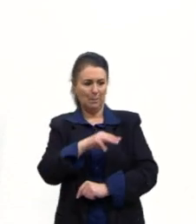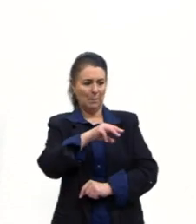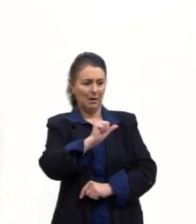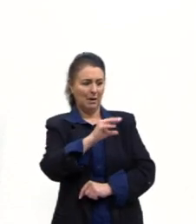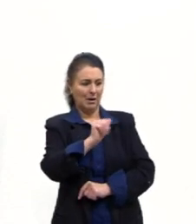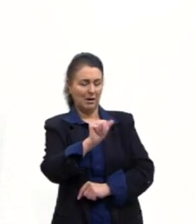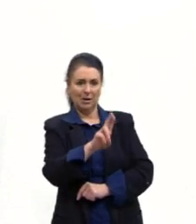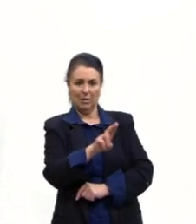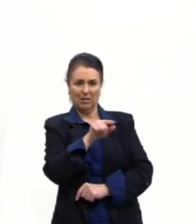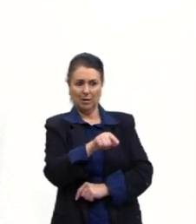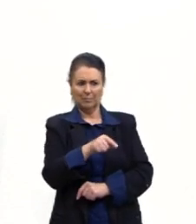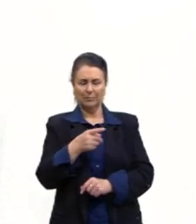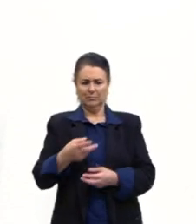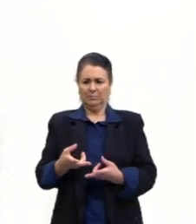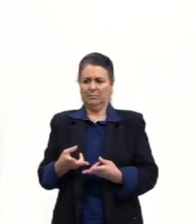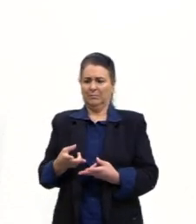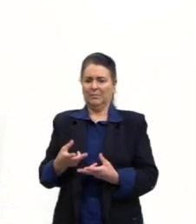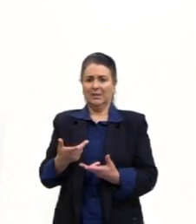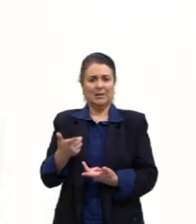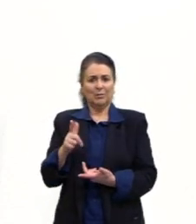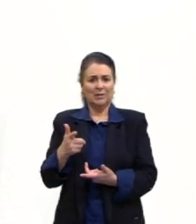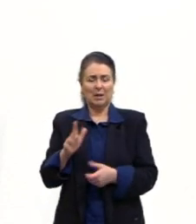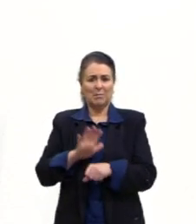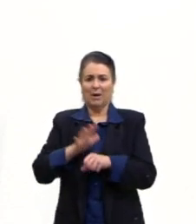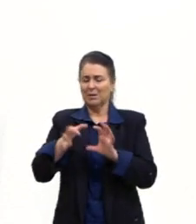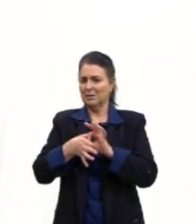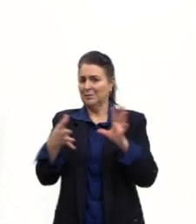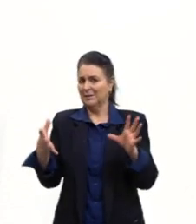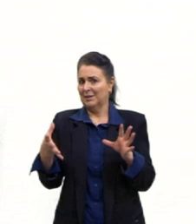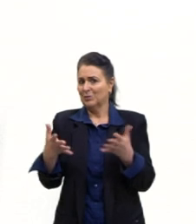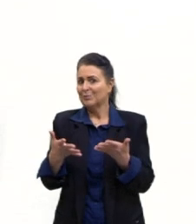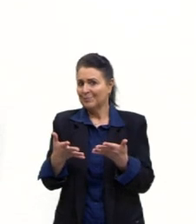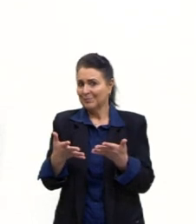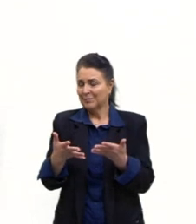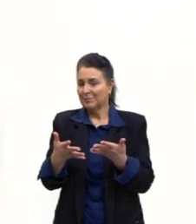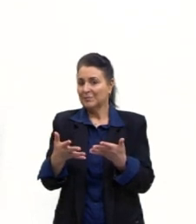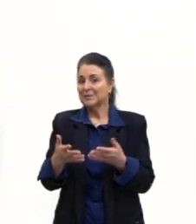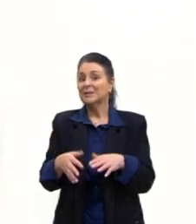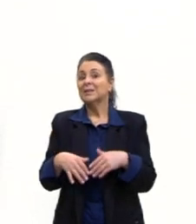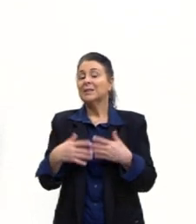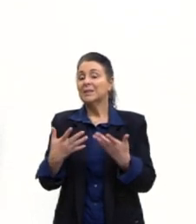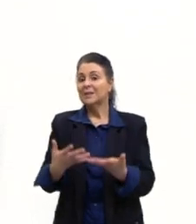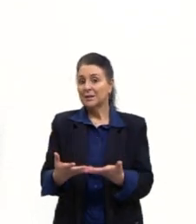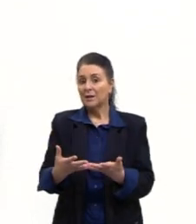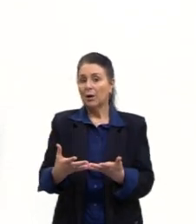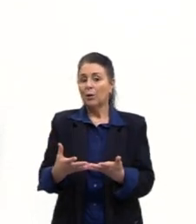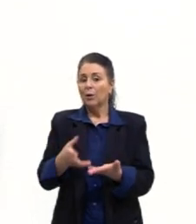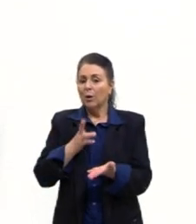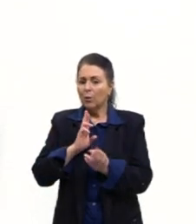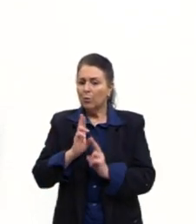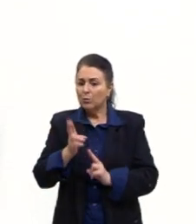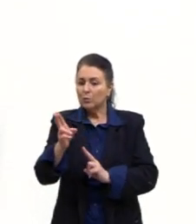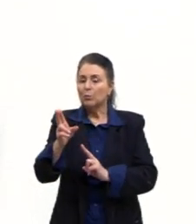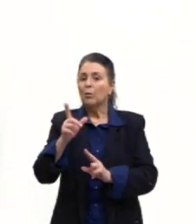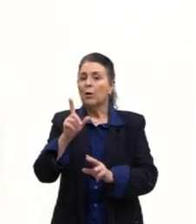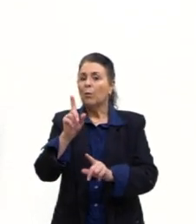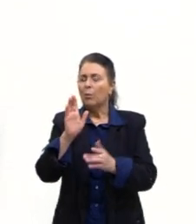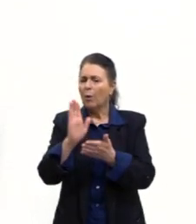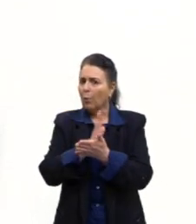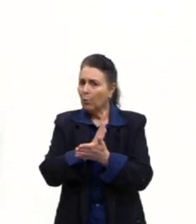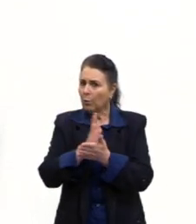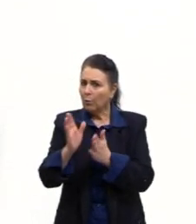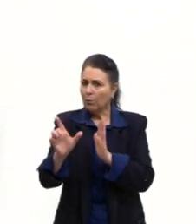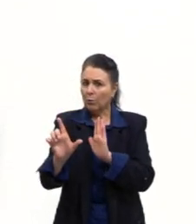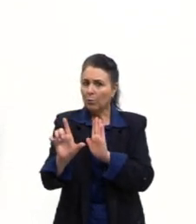tem essa liberdade. Mas nós temos justamente essas preservações, essas leis, né? Que